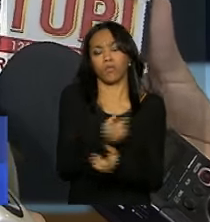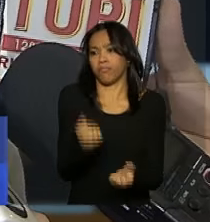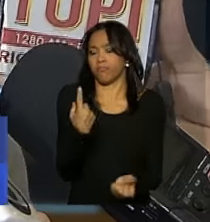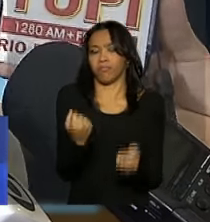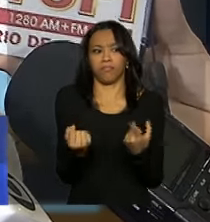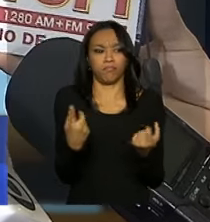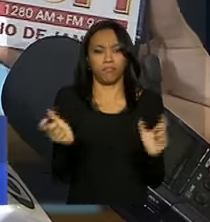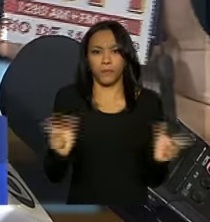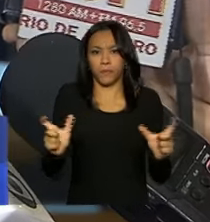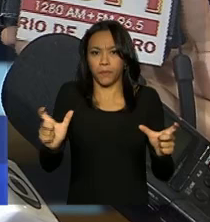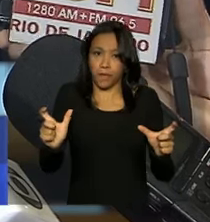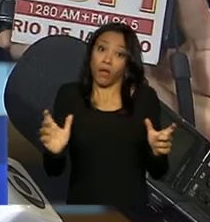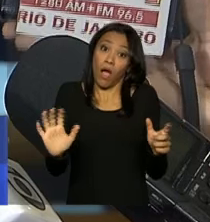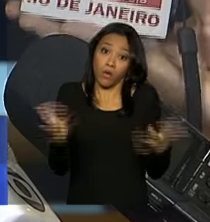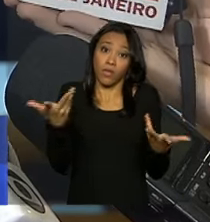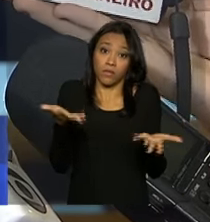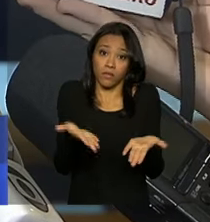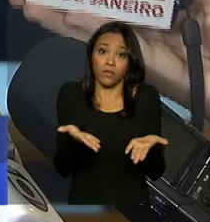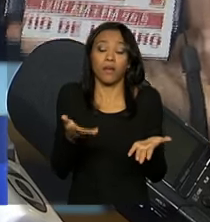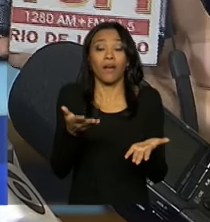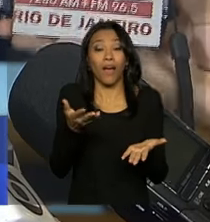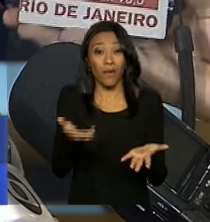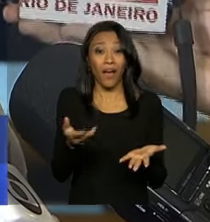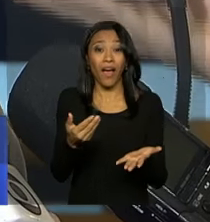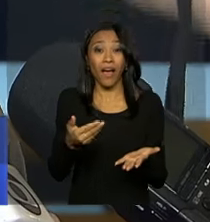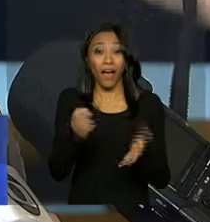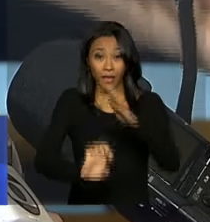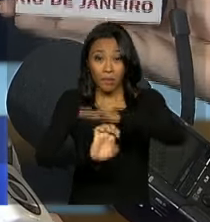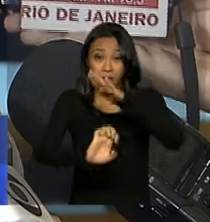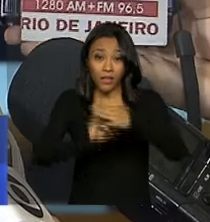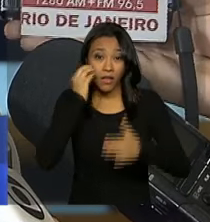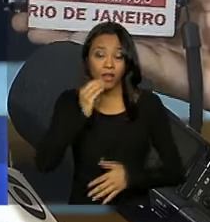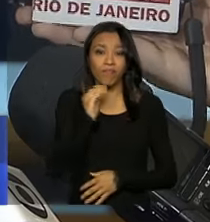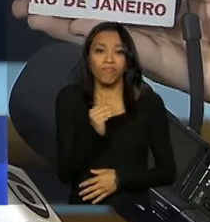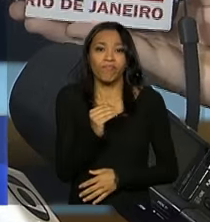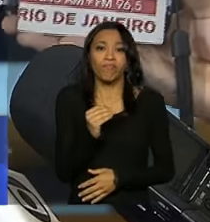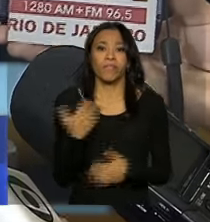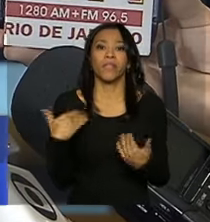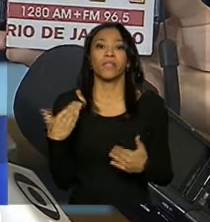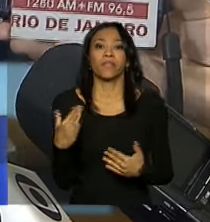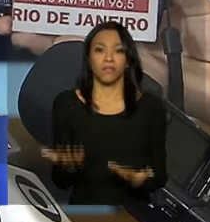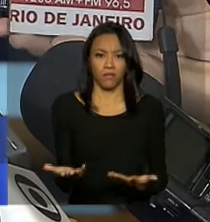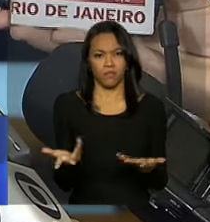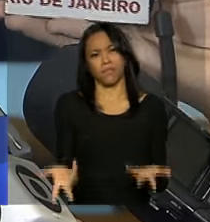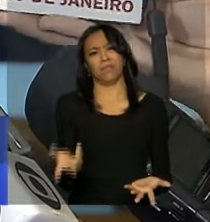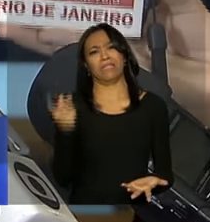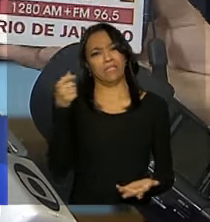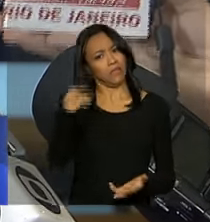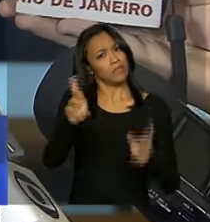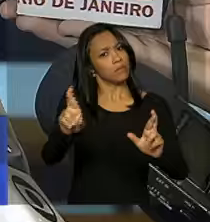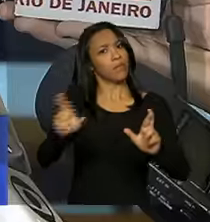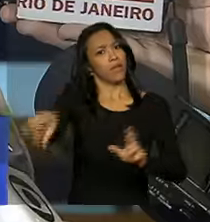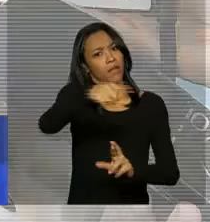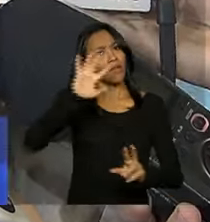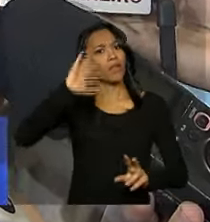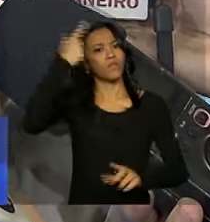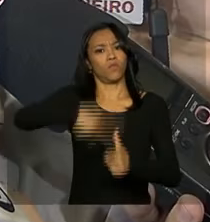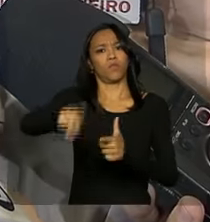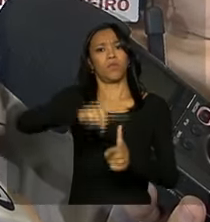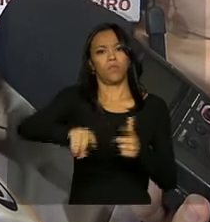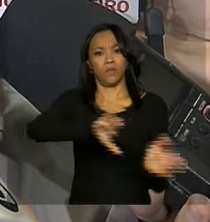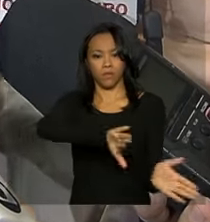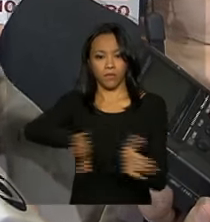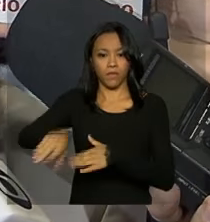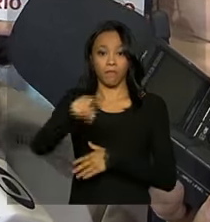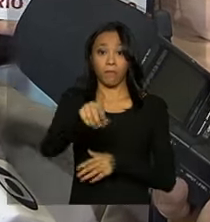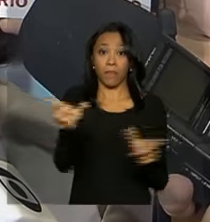consumidor. O que não pode é a prestadora não atendê-lo. Então, ao entrar em contato com a prestadora, o consumidor espera que ela resolva a sua demanda. A Anatel,